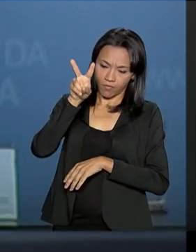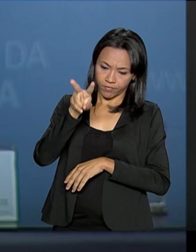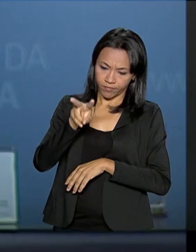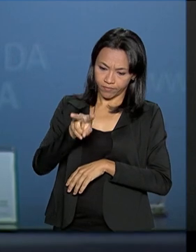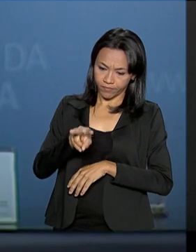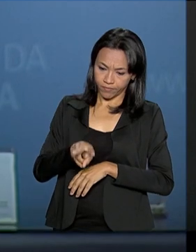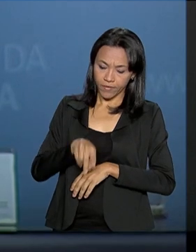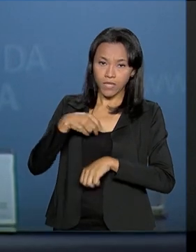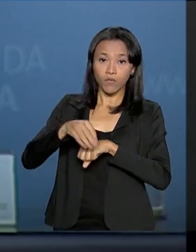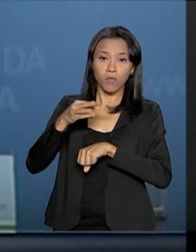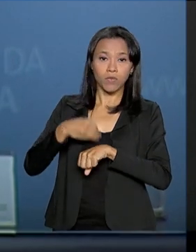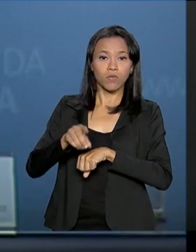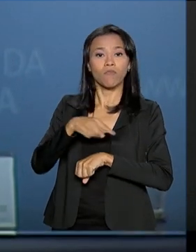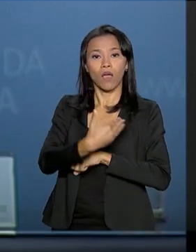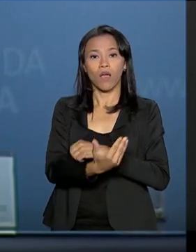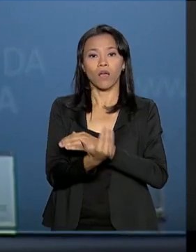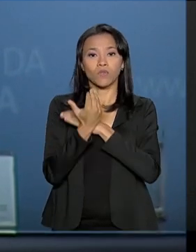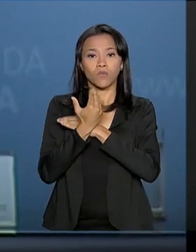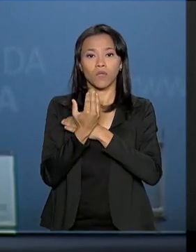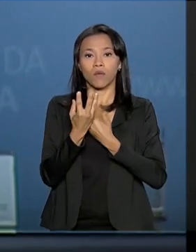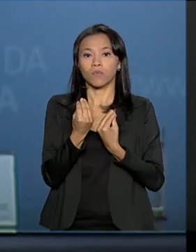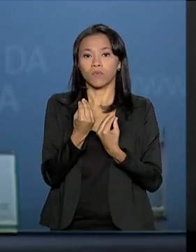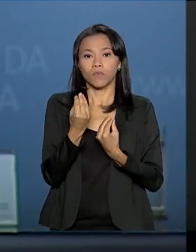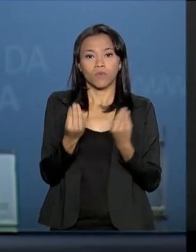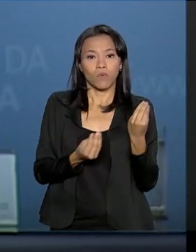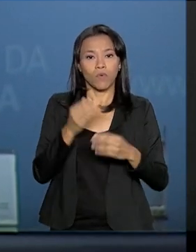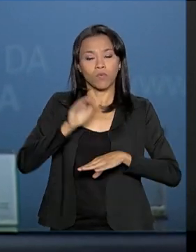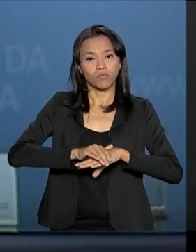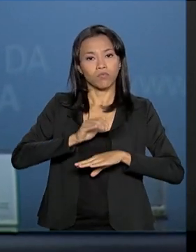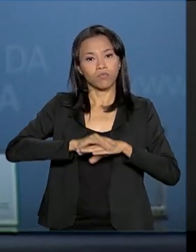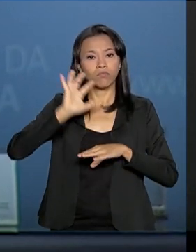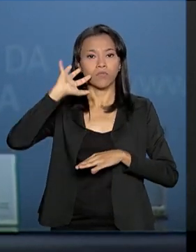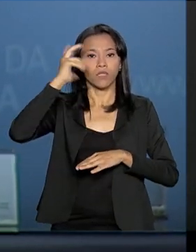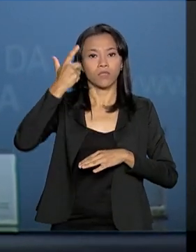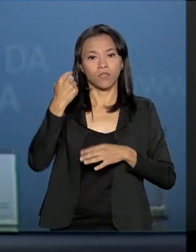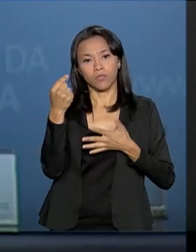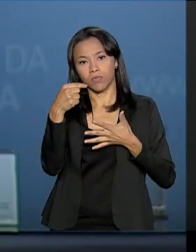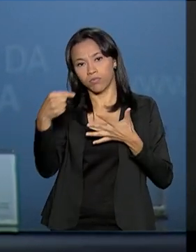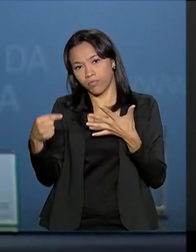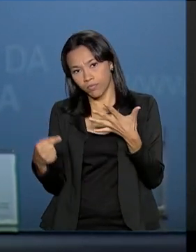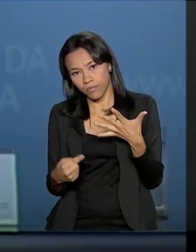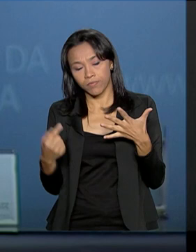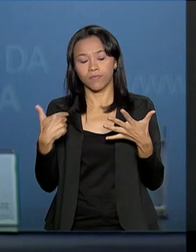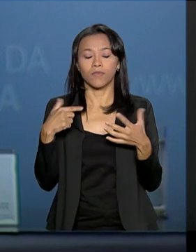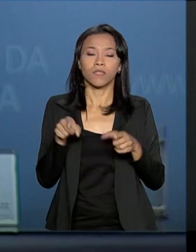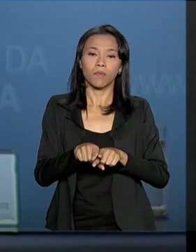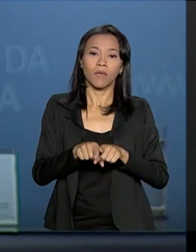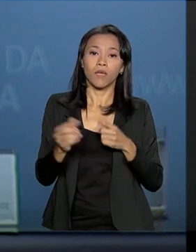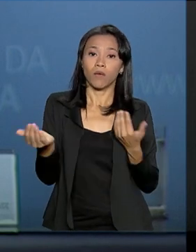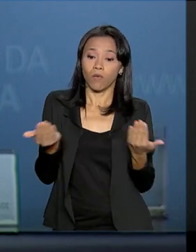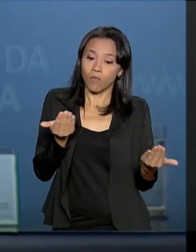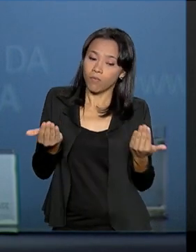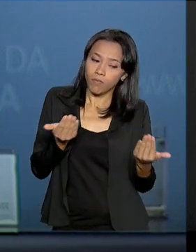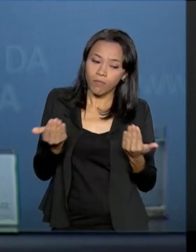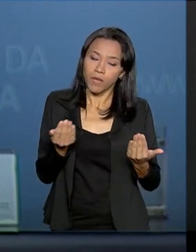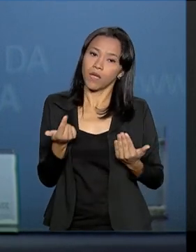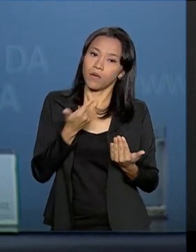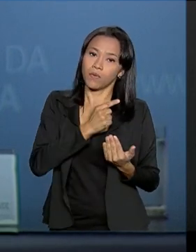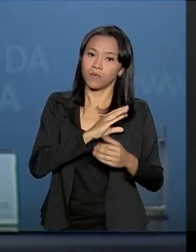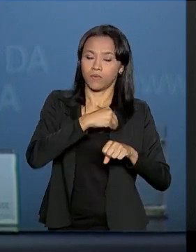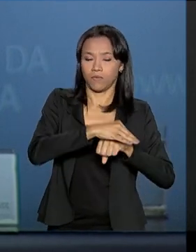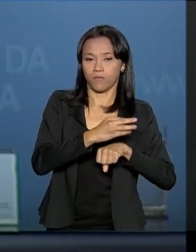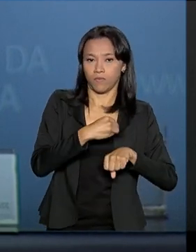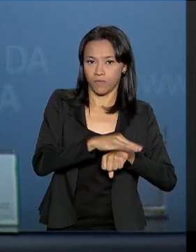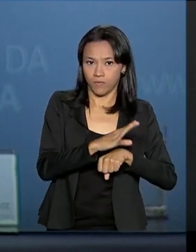Os dados que estão aí vão facilitar muito a tomada de decisões, permite a comparação de dados, a verificação, inclusive,